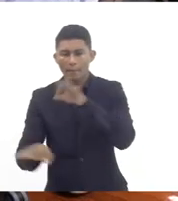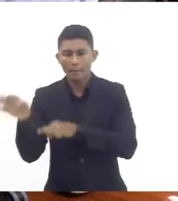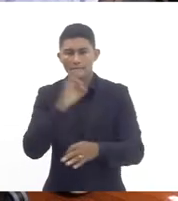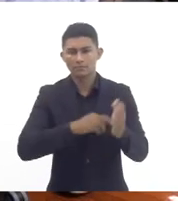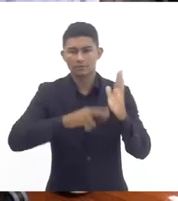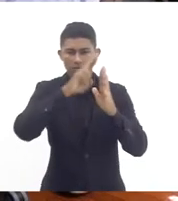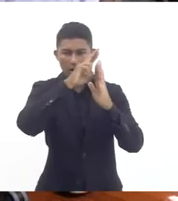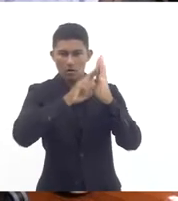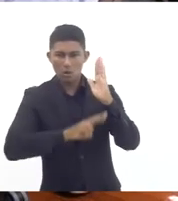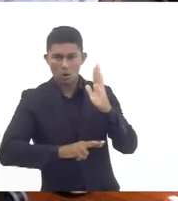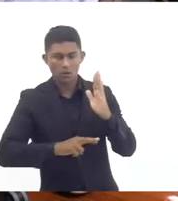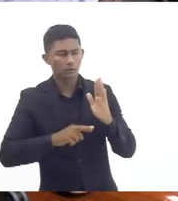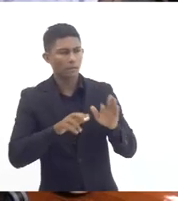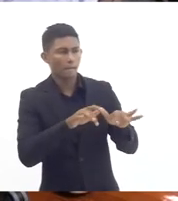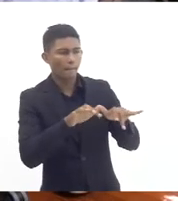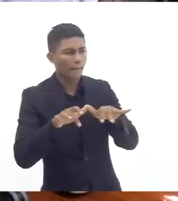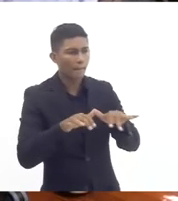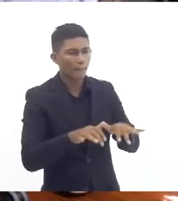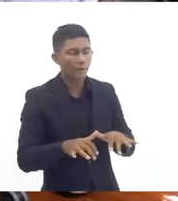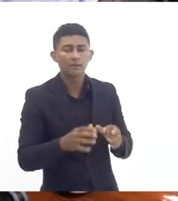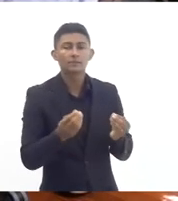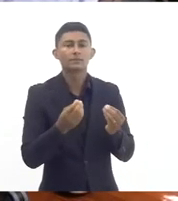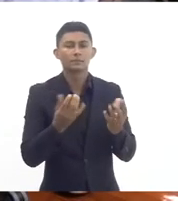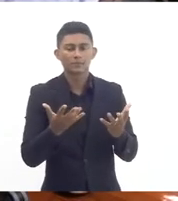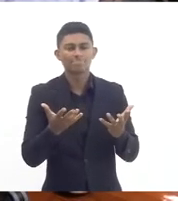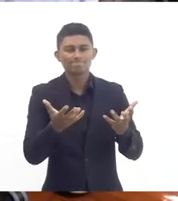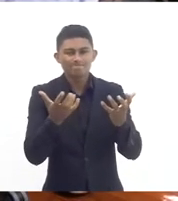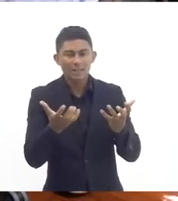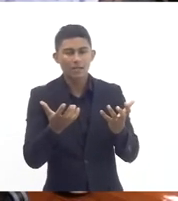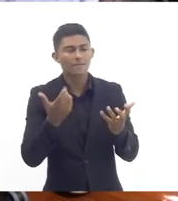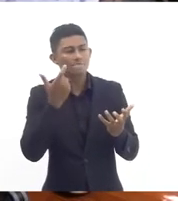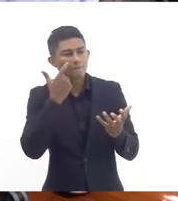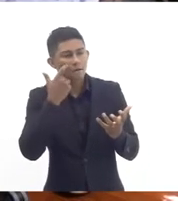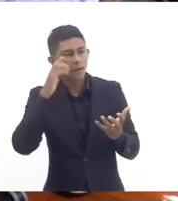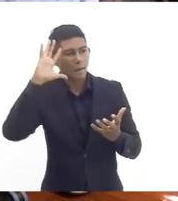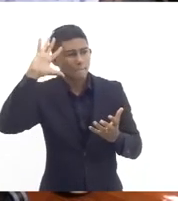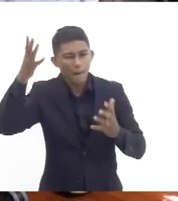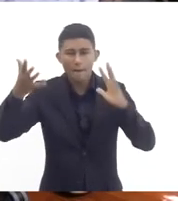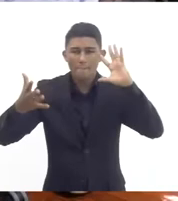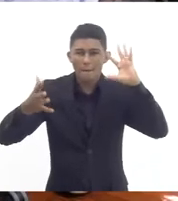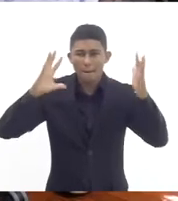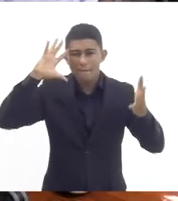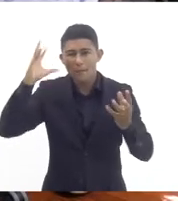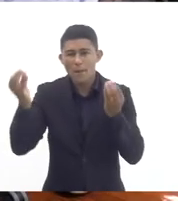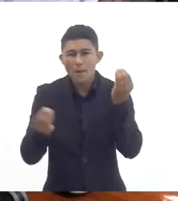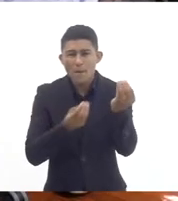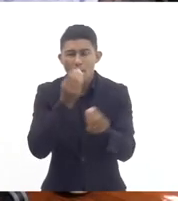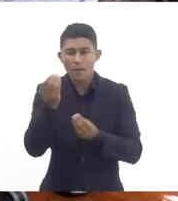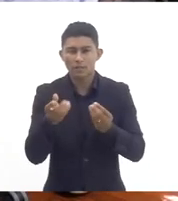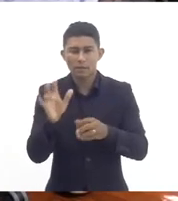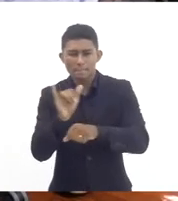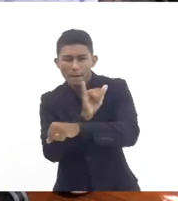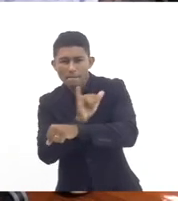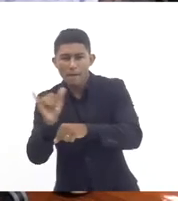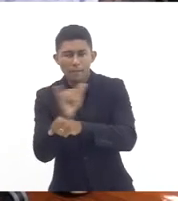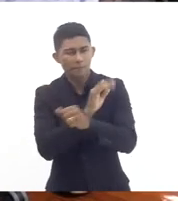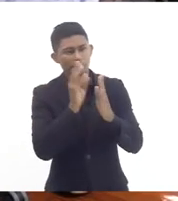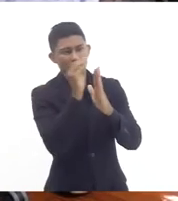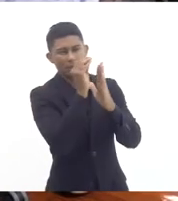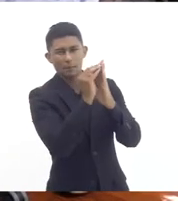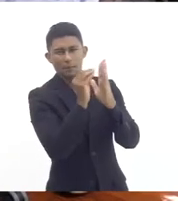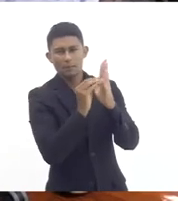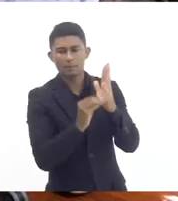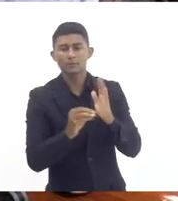caminhos aí em que tenham convergência com a temática mas eu acho importante